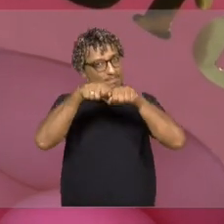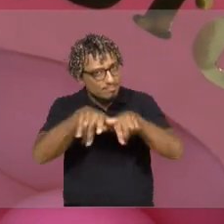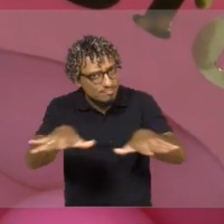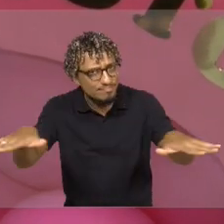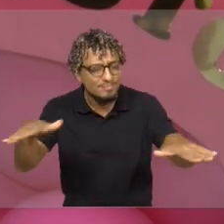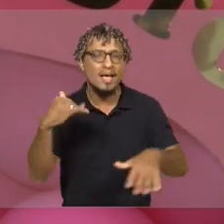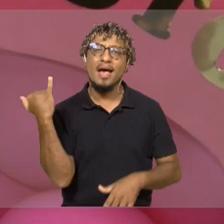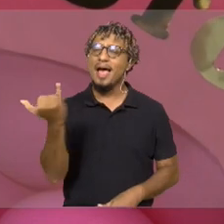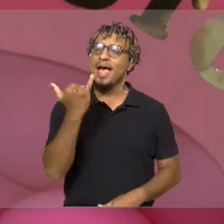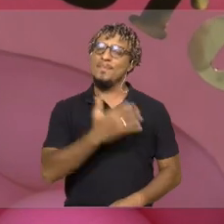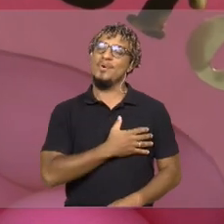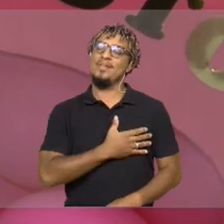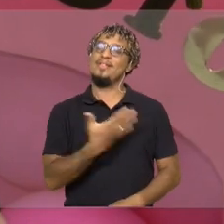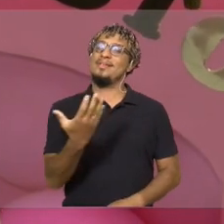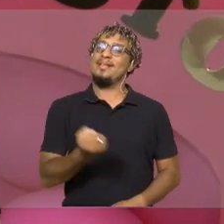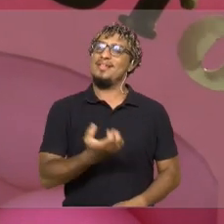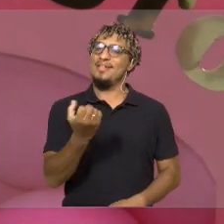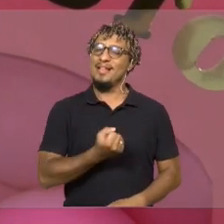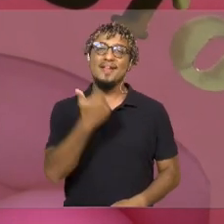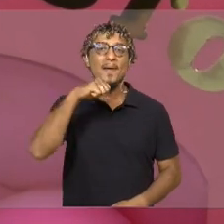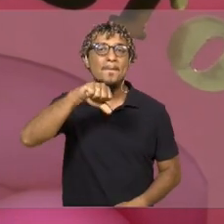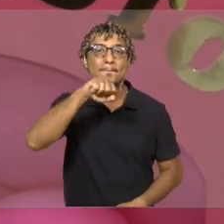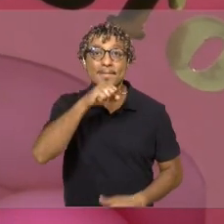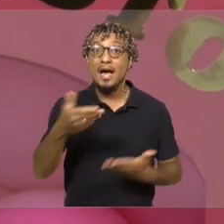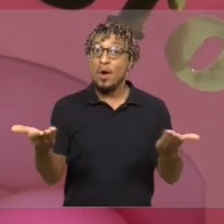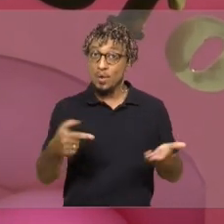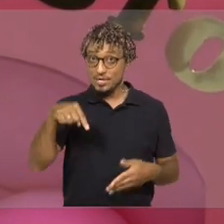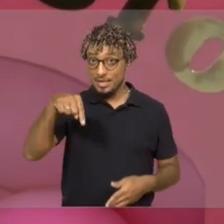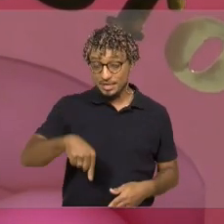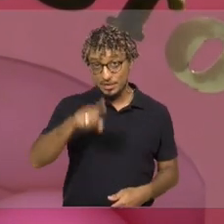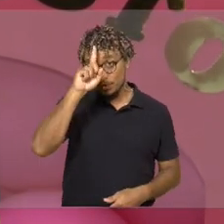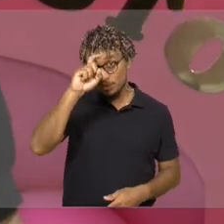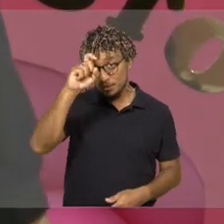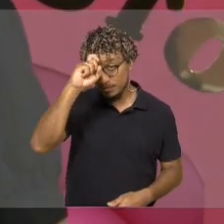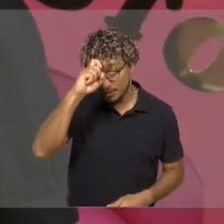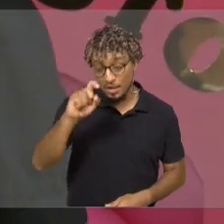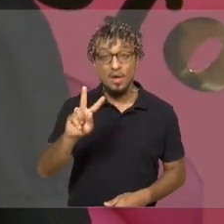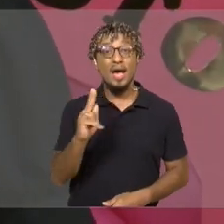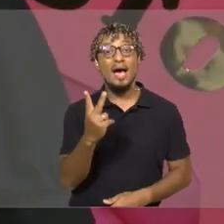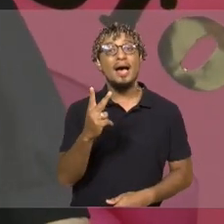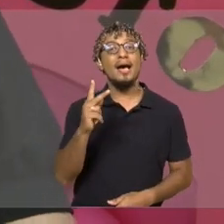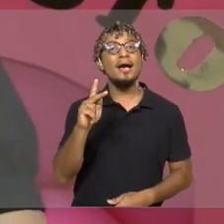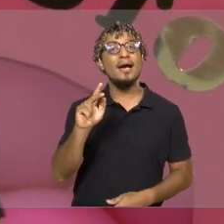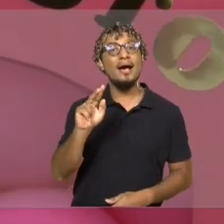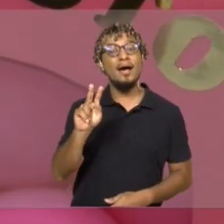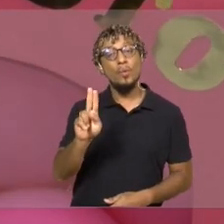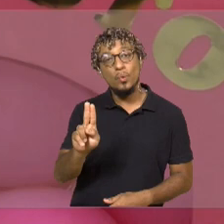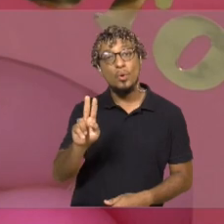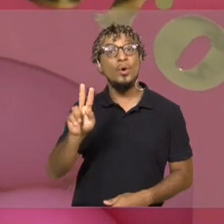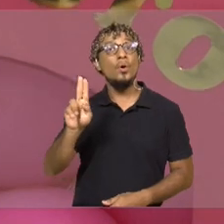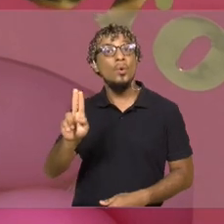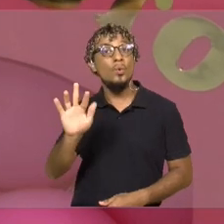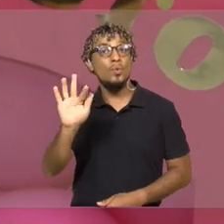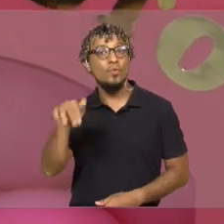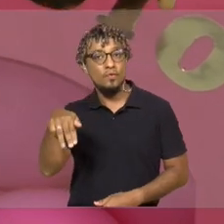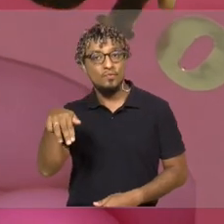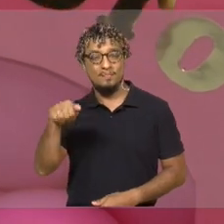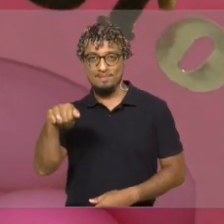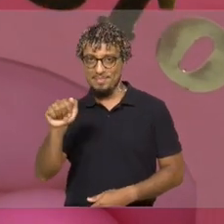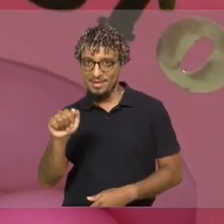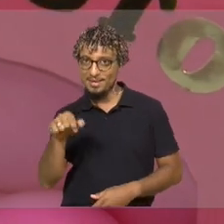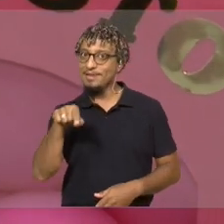importância do aleitamento materno. Aqui no Hospital Materno Infantil do HU UFMA, vai acontecer uma série de ações